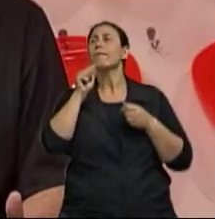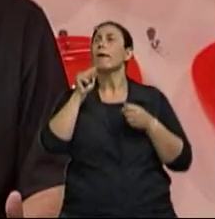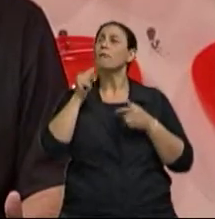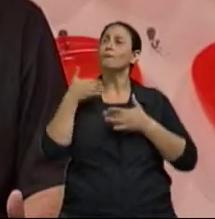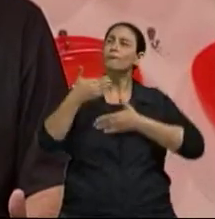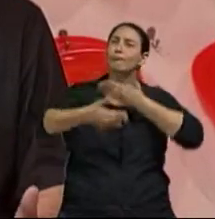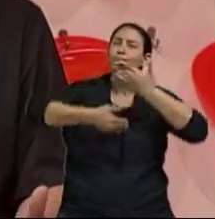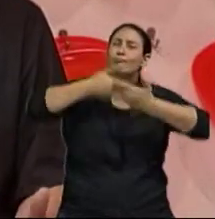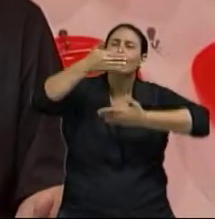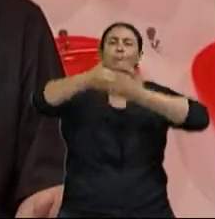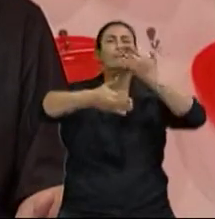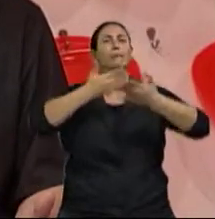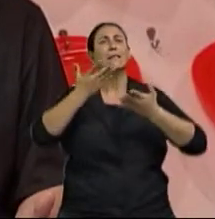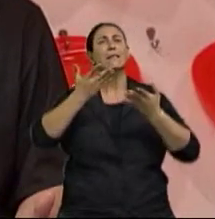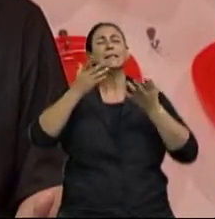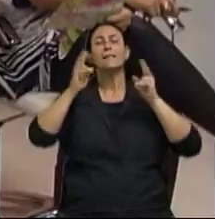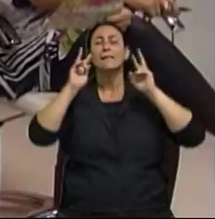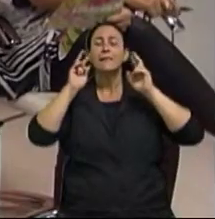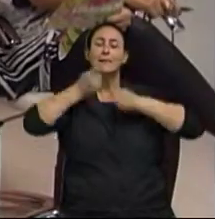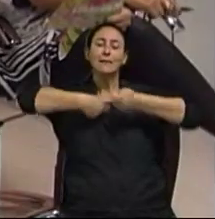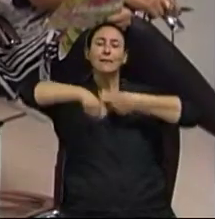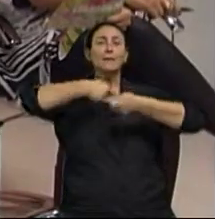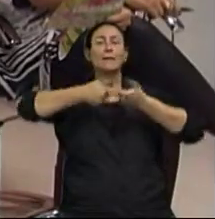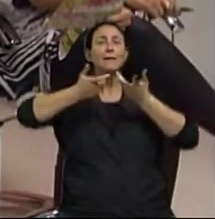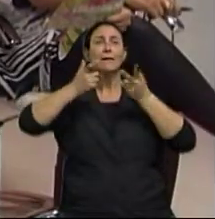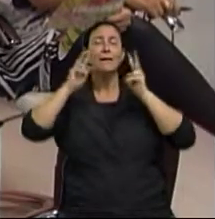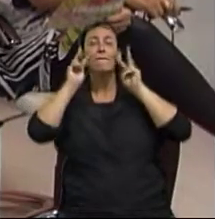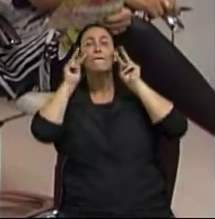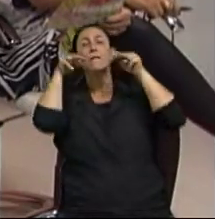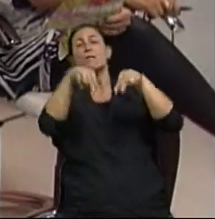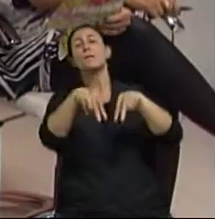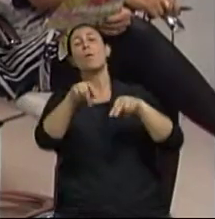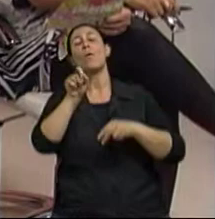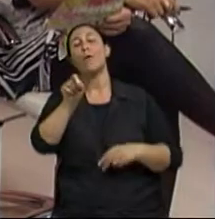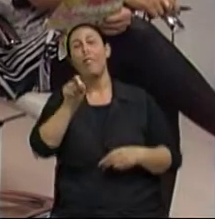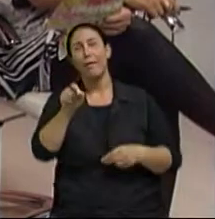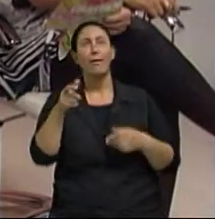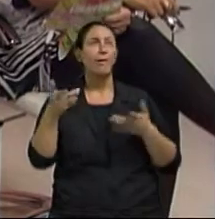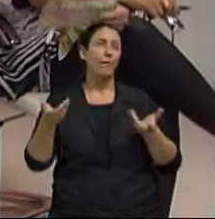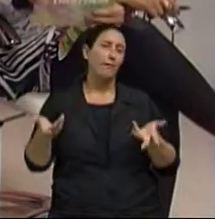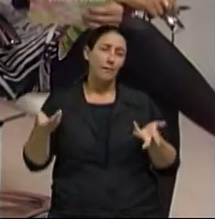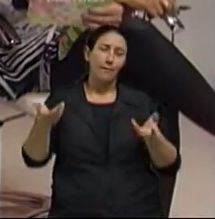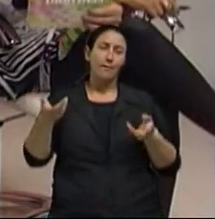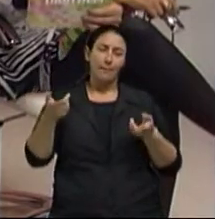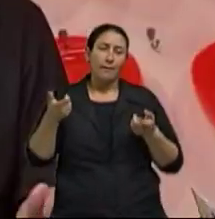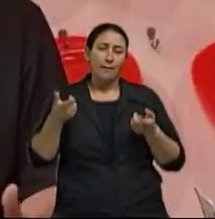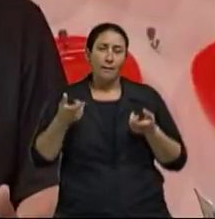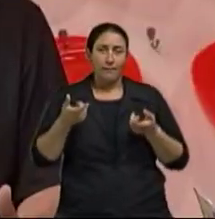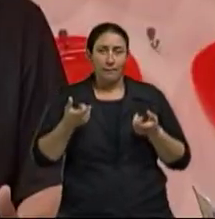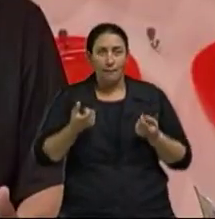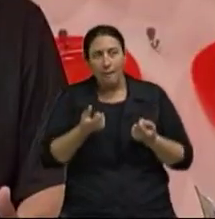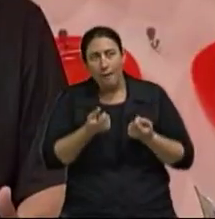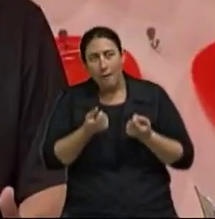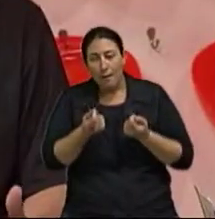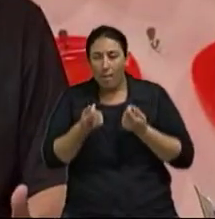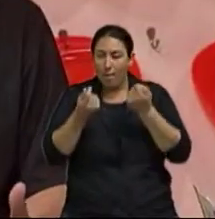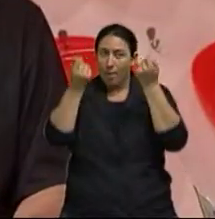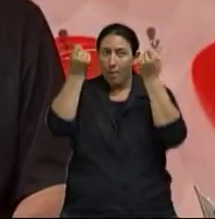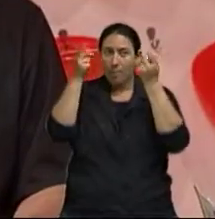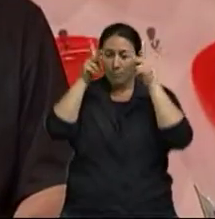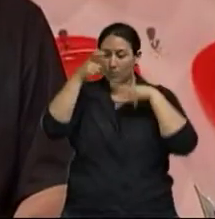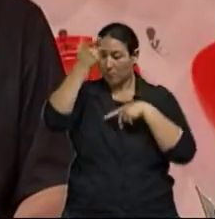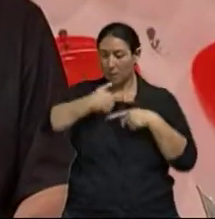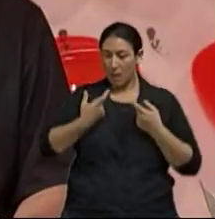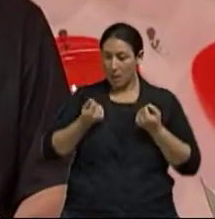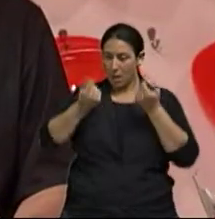visão de que a riqueza está ligada ao